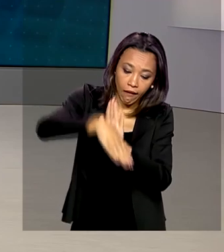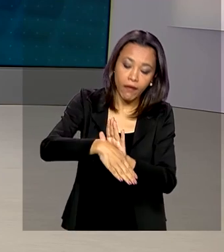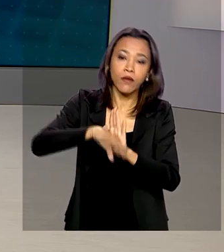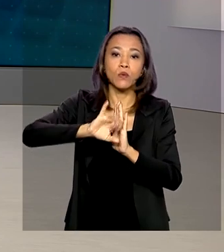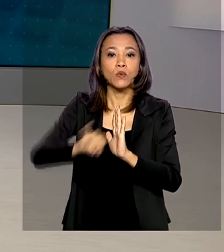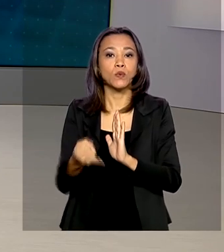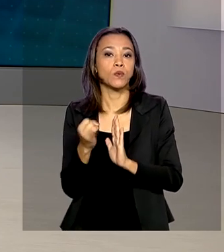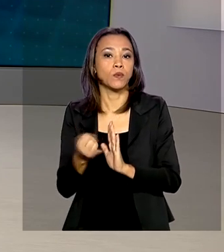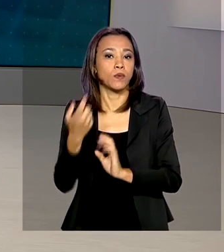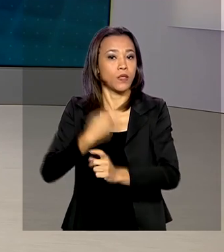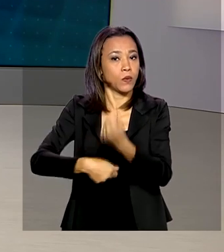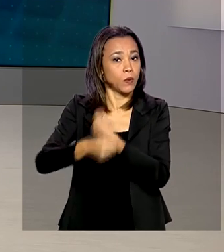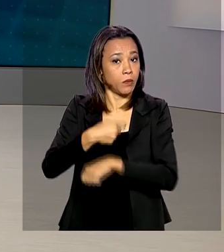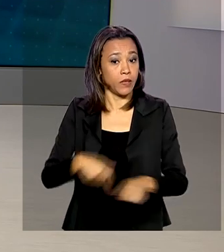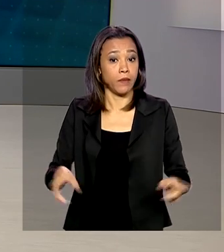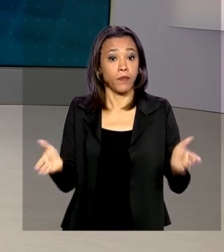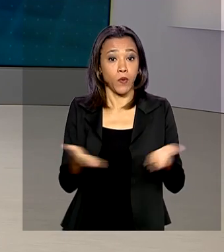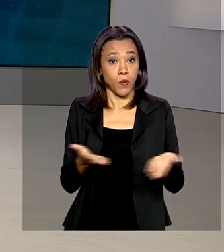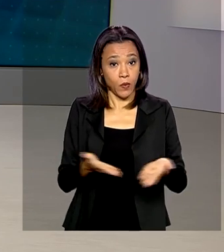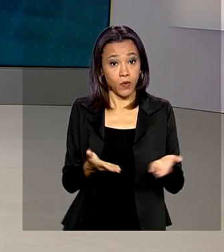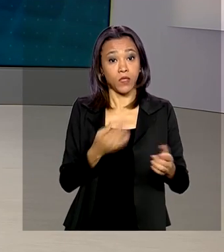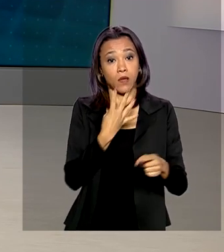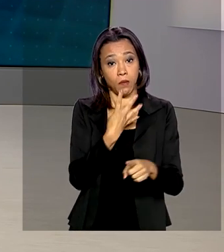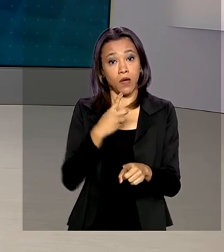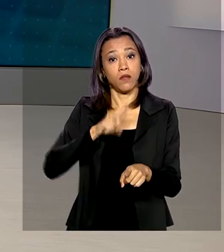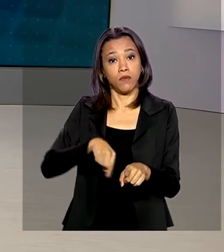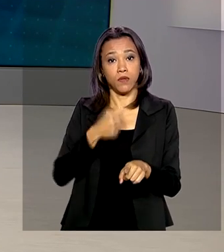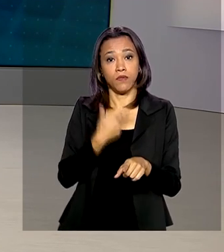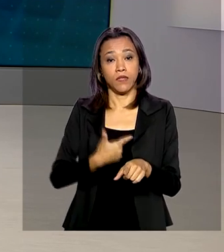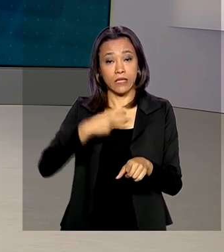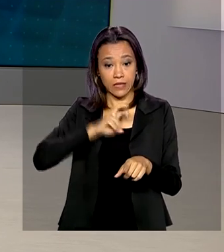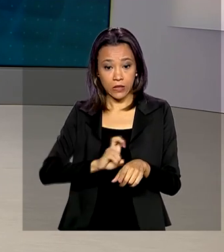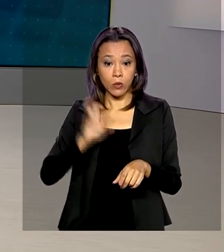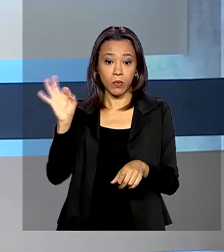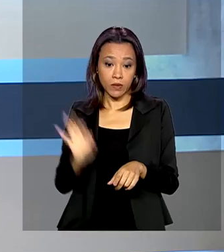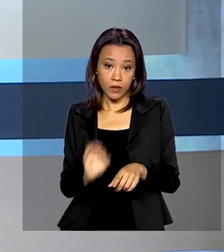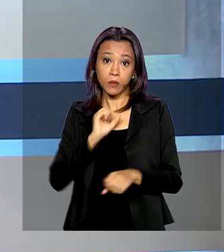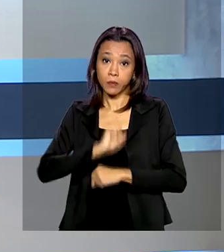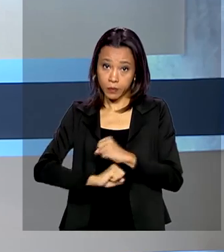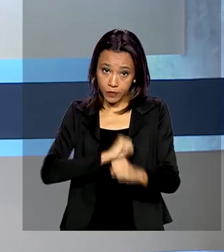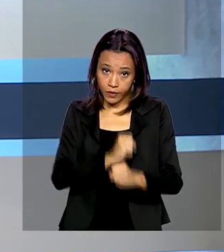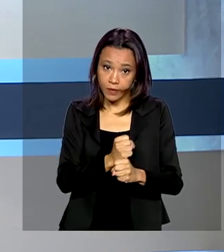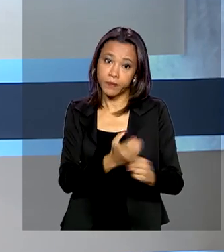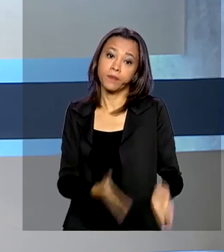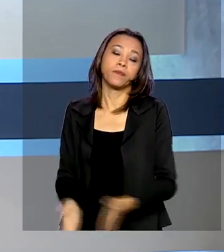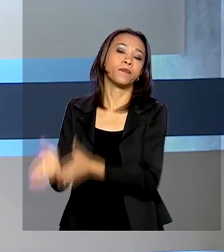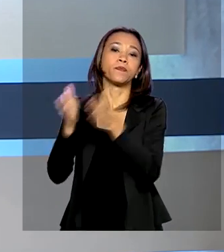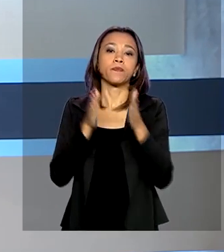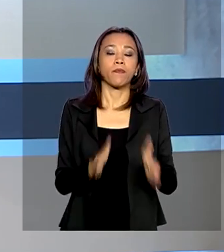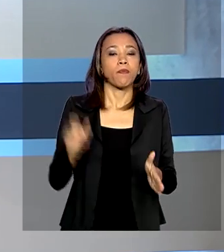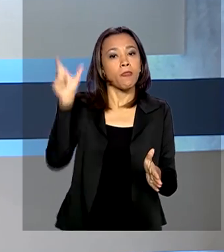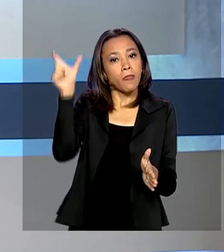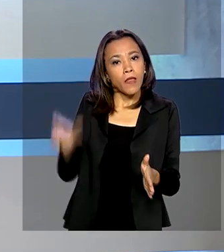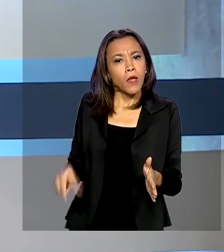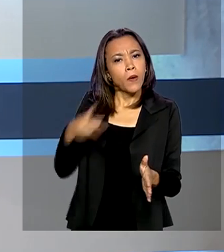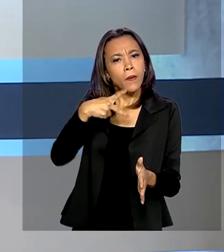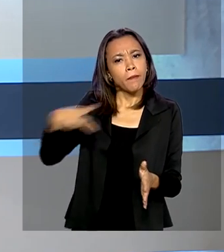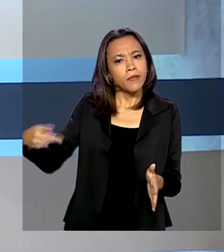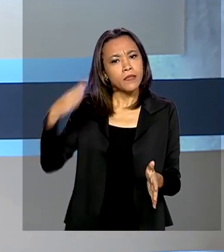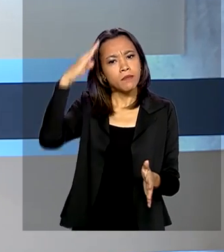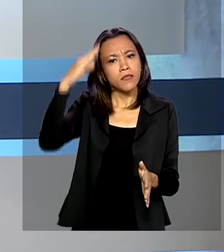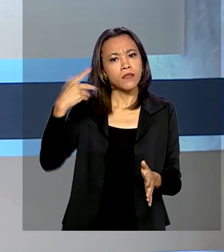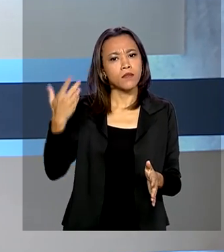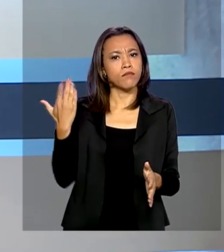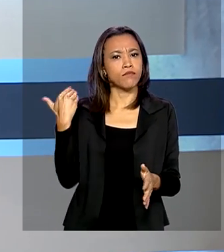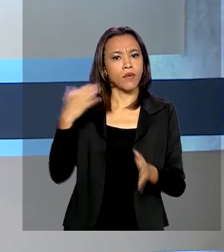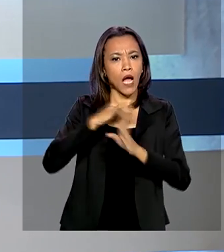economia. A Selic está em 4,25% ao ano. O presidente Jair Bolsonaro anunciou que